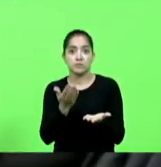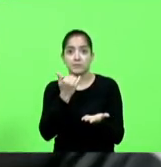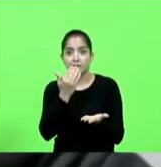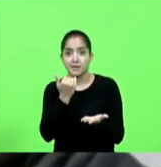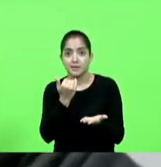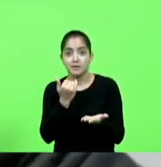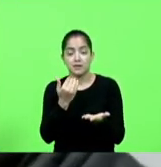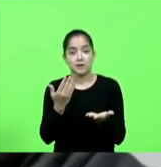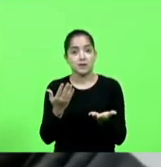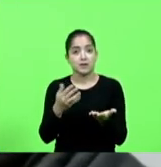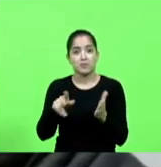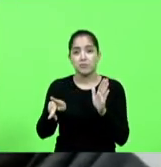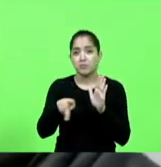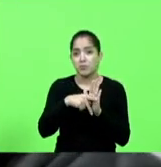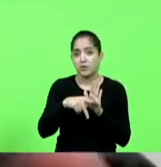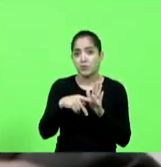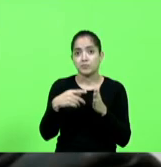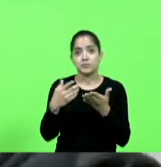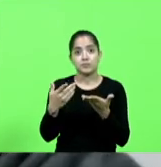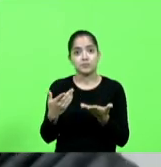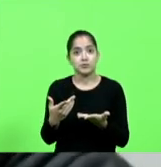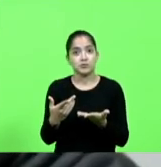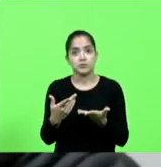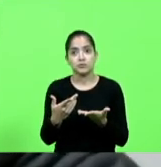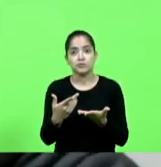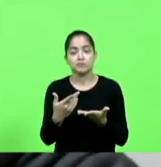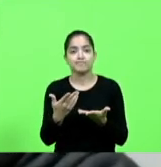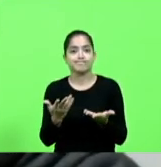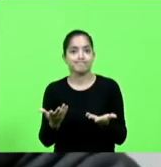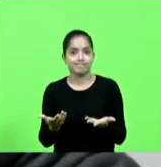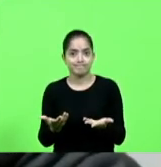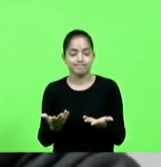alimento que vem e provém